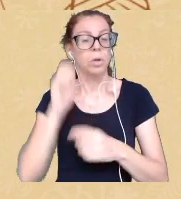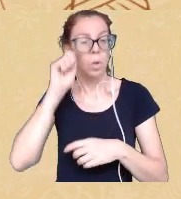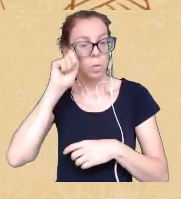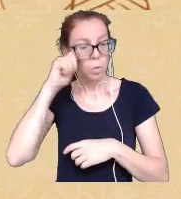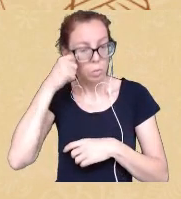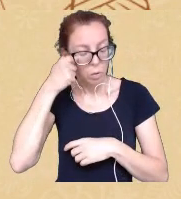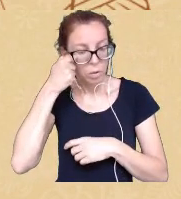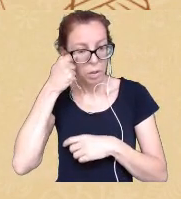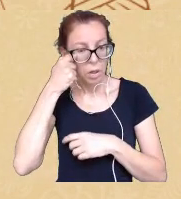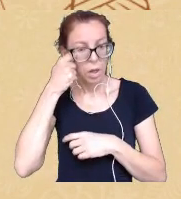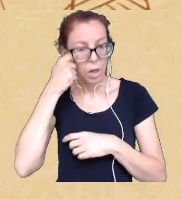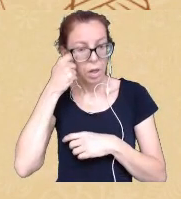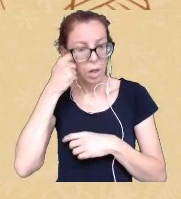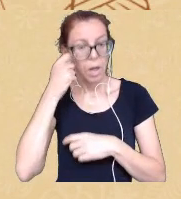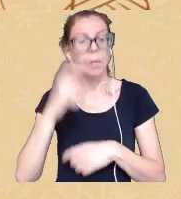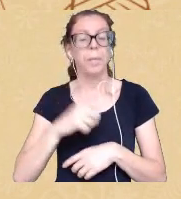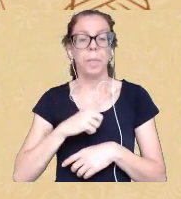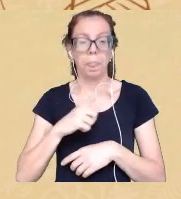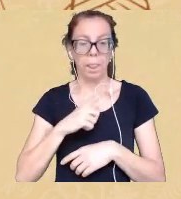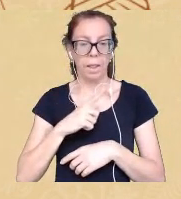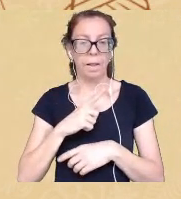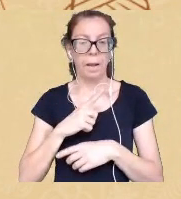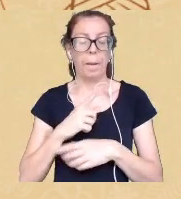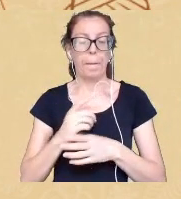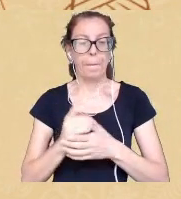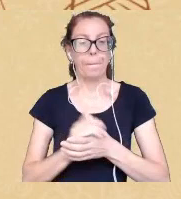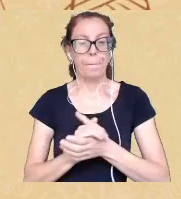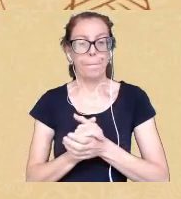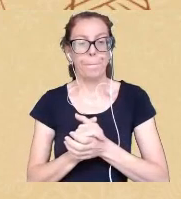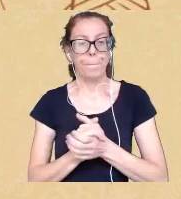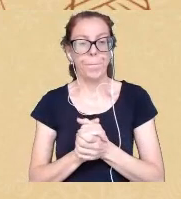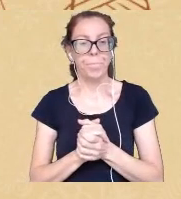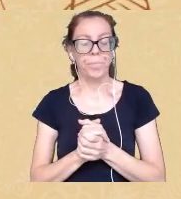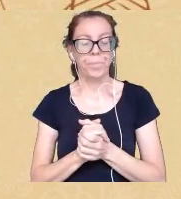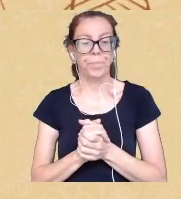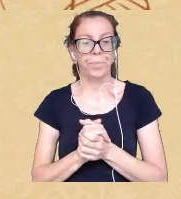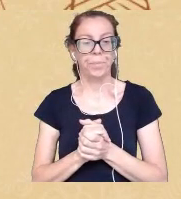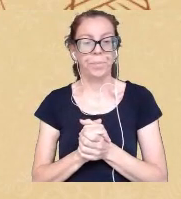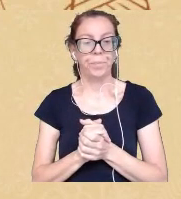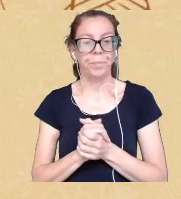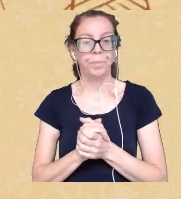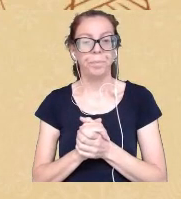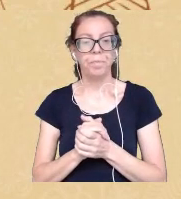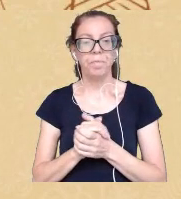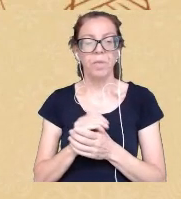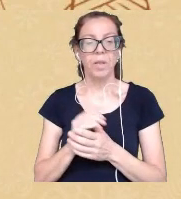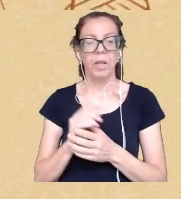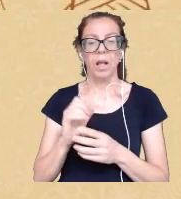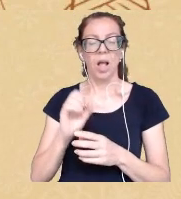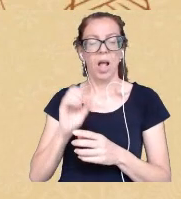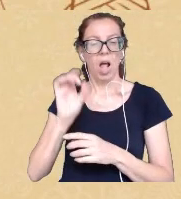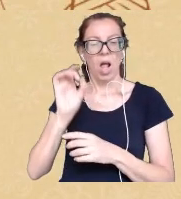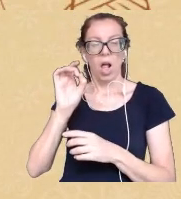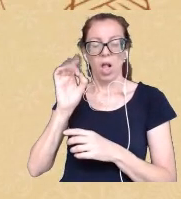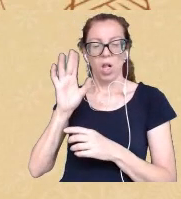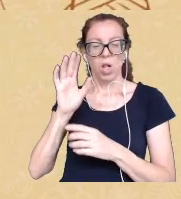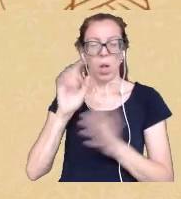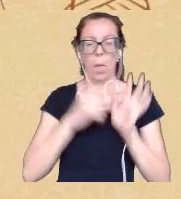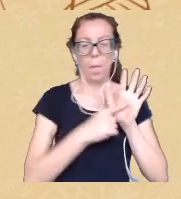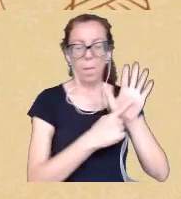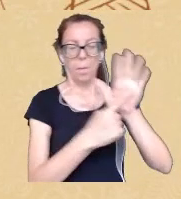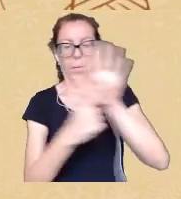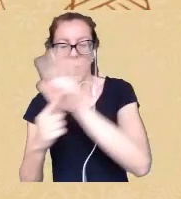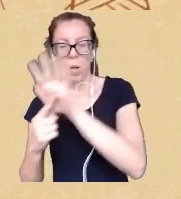ressaltar quando a gente coloca pardo não é no sentido de invisibilizar a população indígena ao contrário mas é de